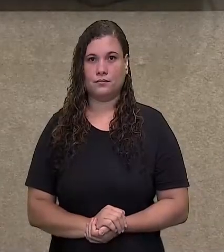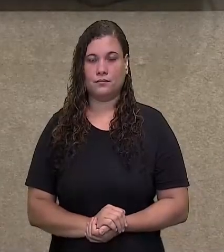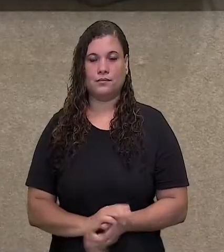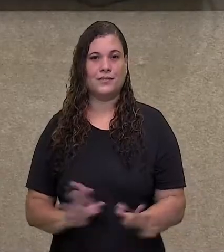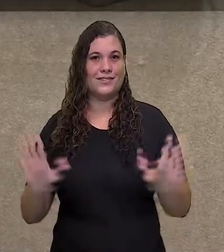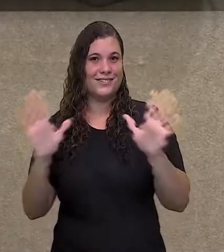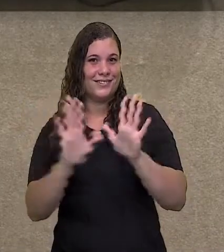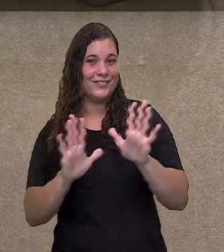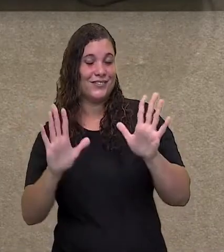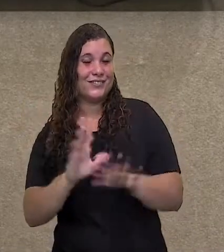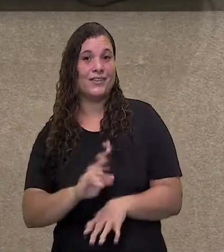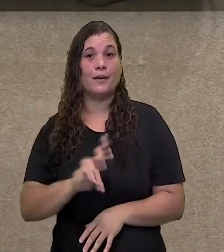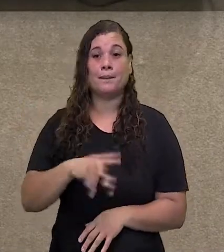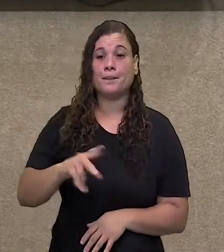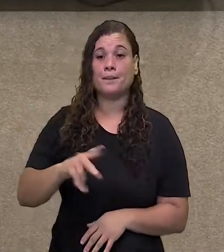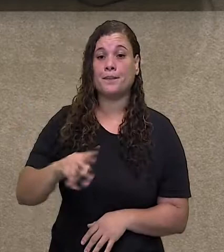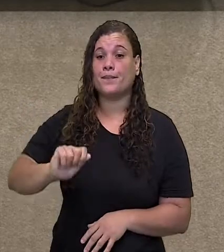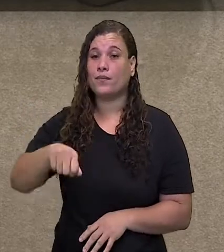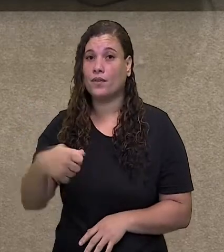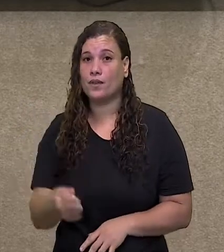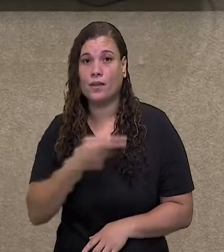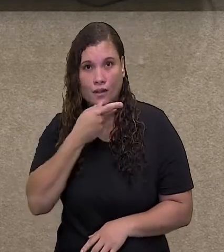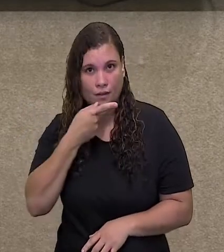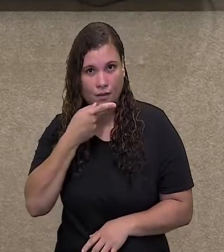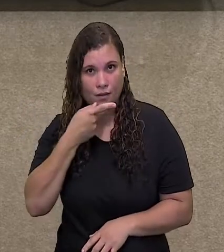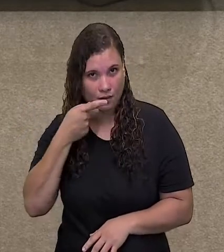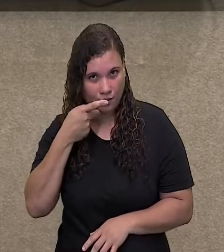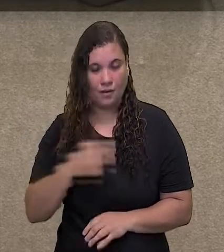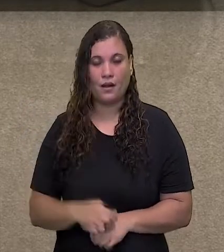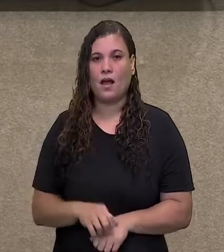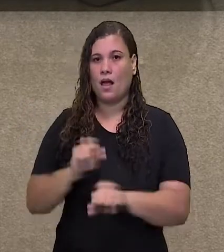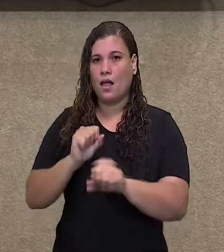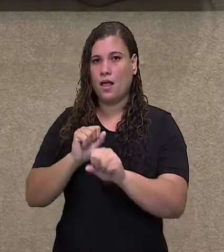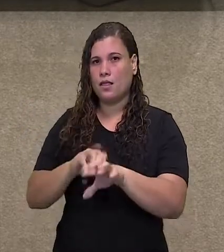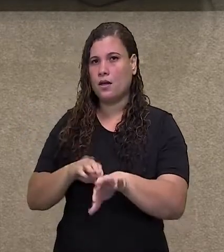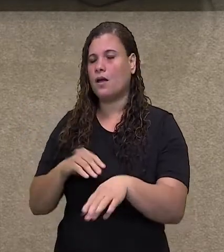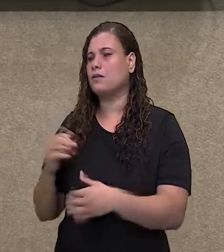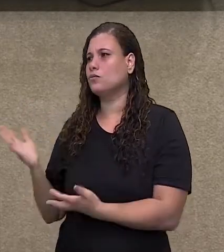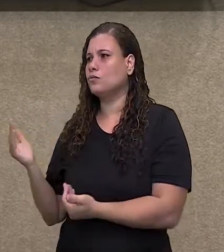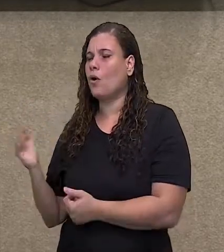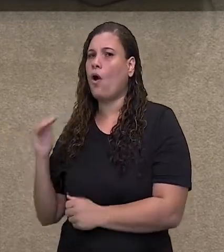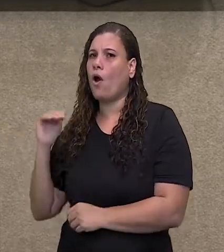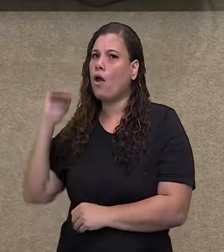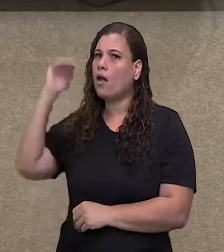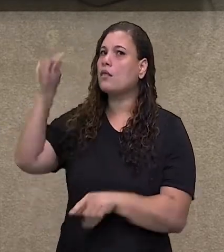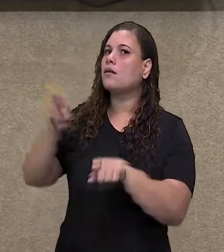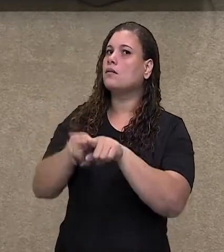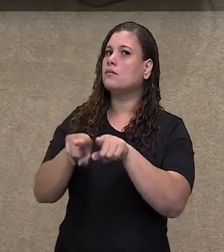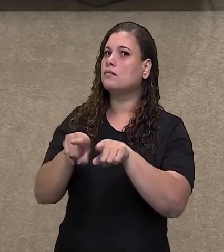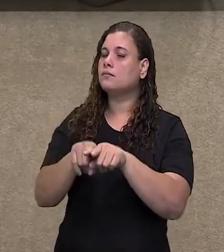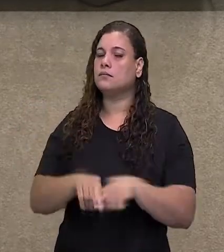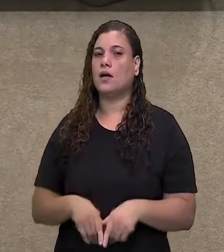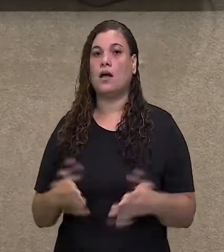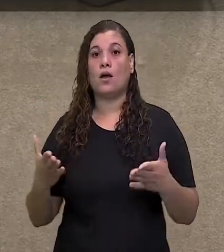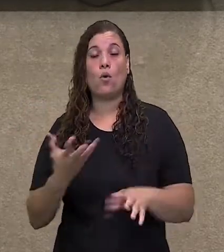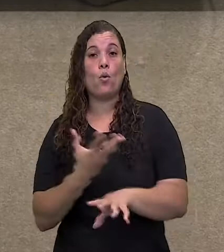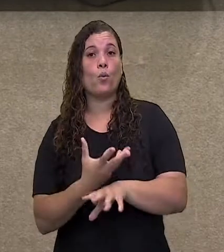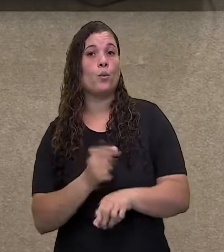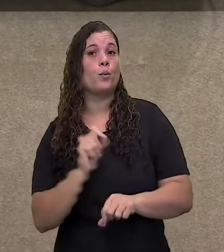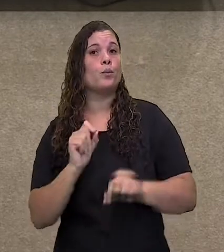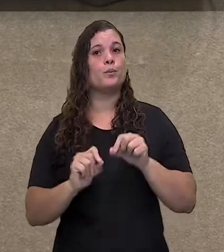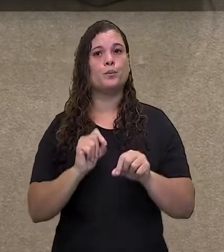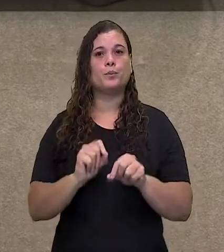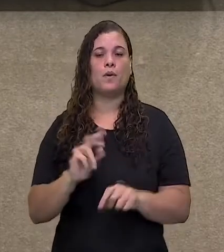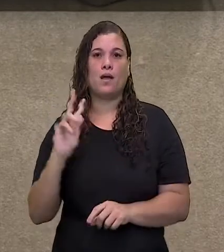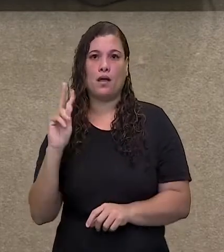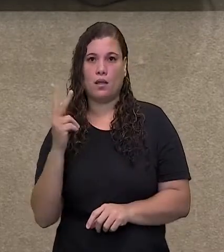Olá, sou a professora Patrícia, da Educação de Jovens e Adultos. Estamos hoje aqui para mais um conteúdo de história e a gente